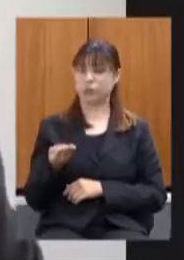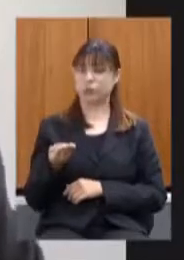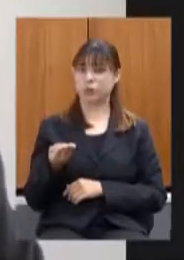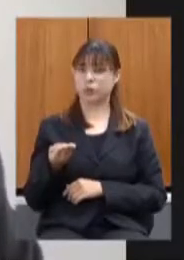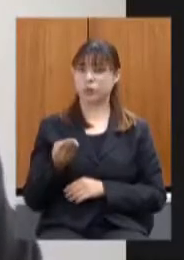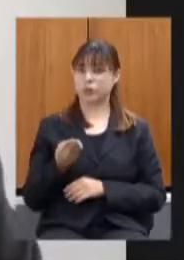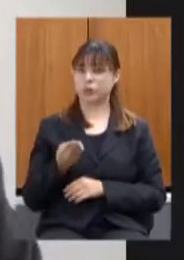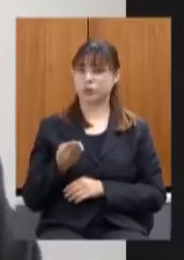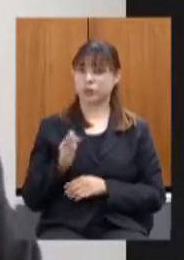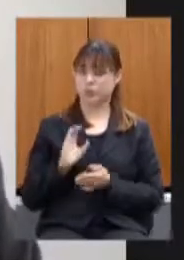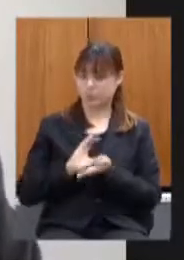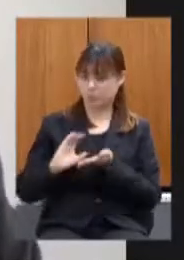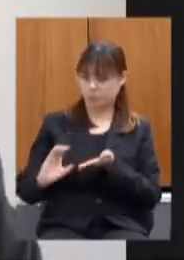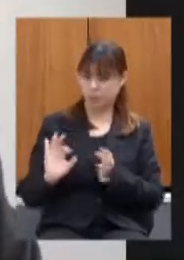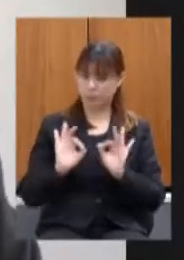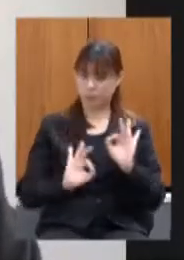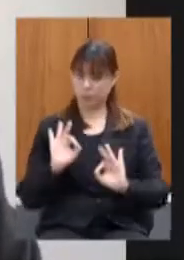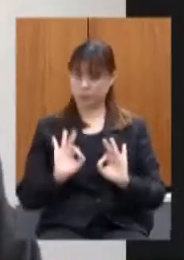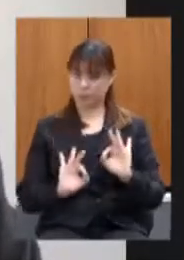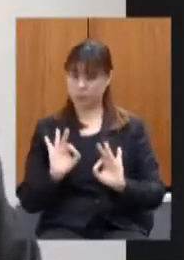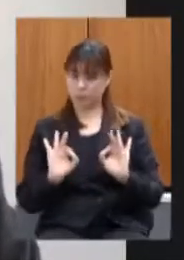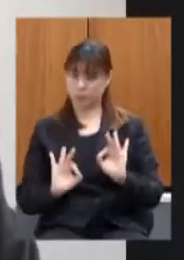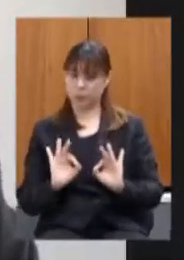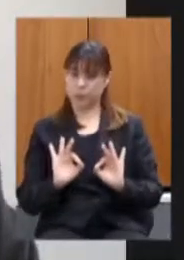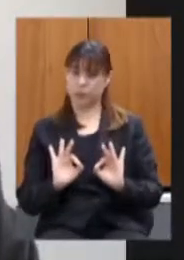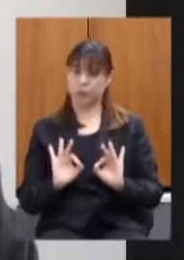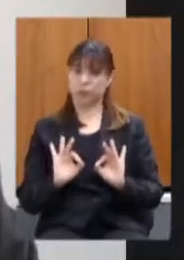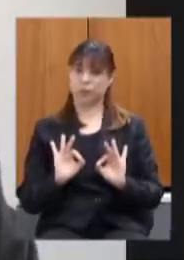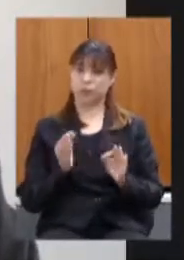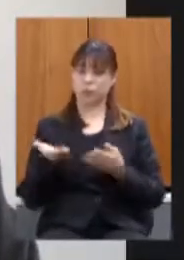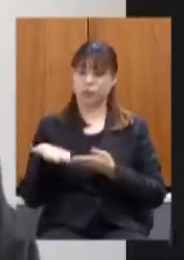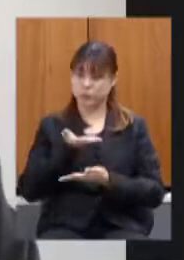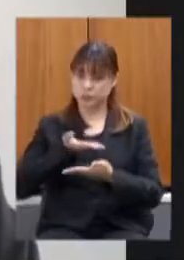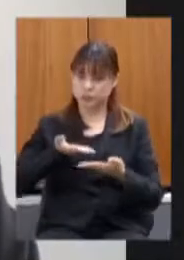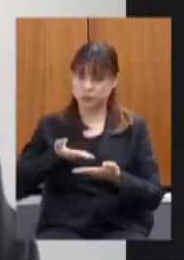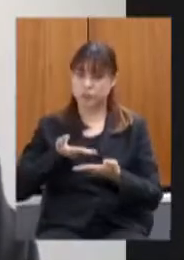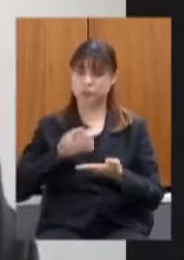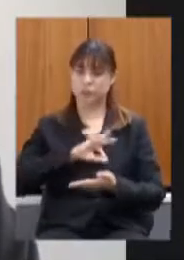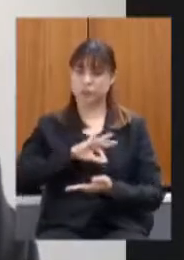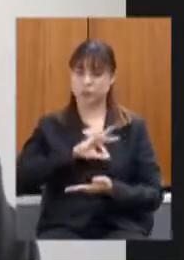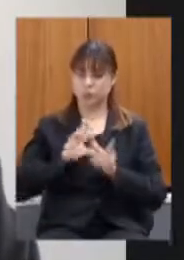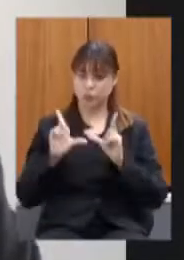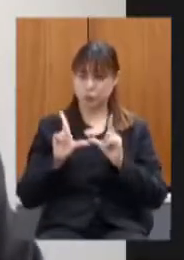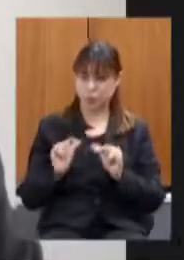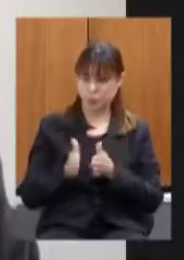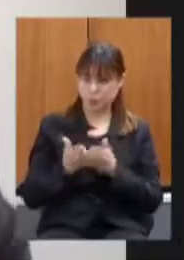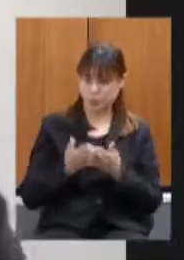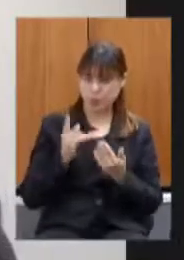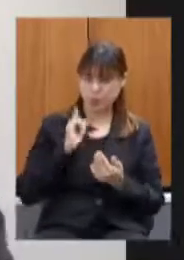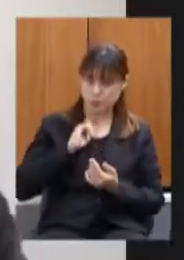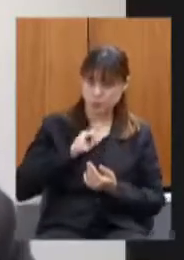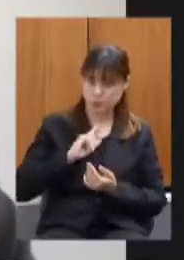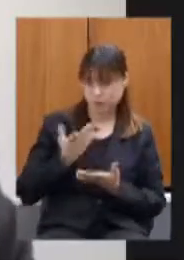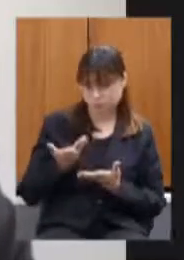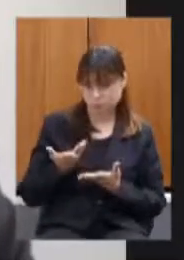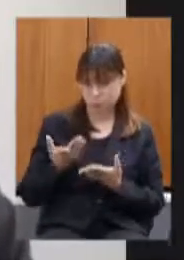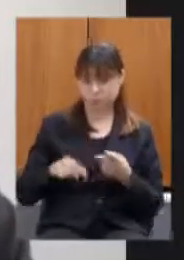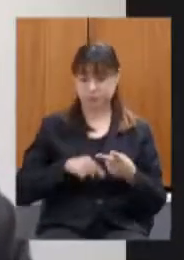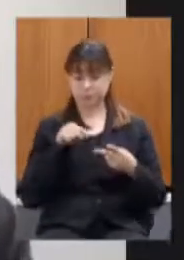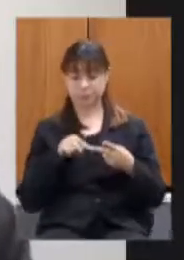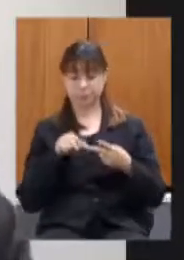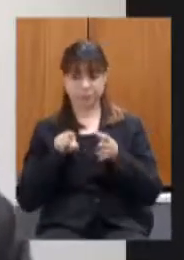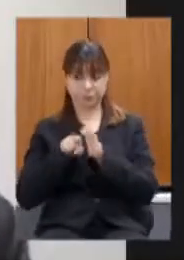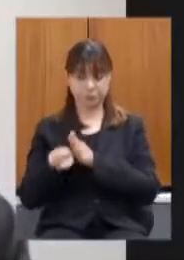sejam destinados a um programa de transferência de renda para atenuar a pobreza em Minas essa é a primeira pergunta segunda